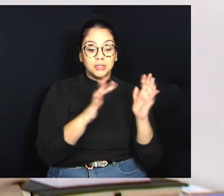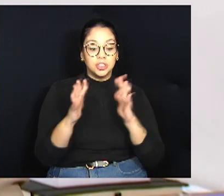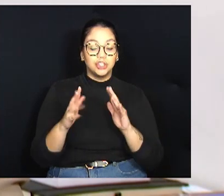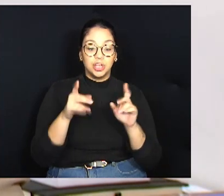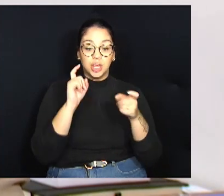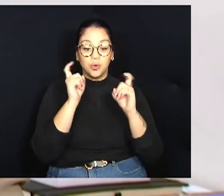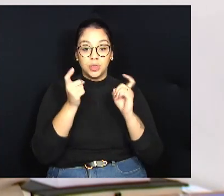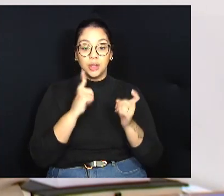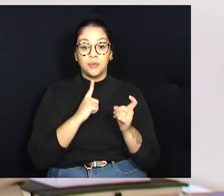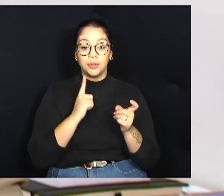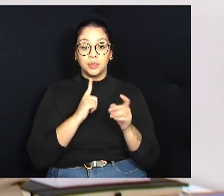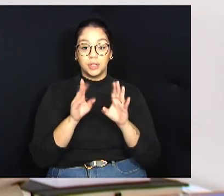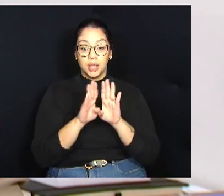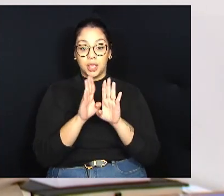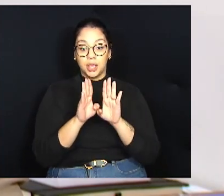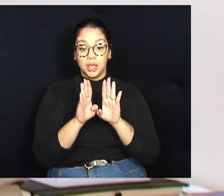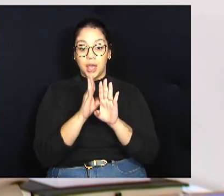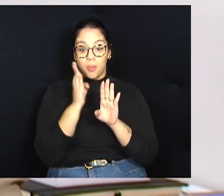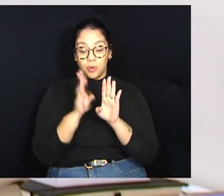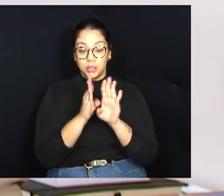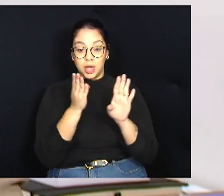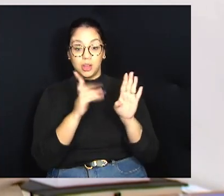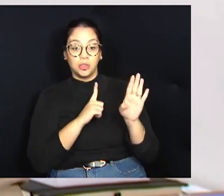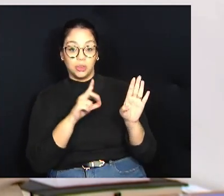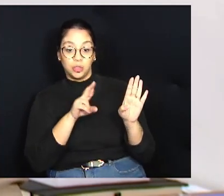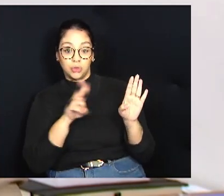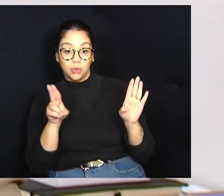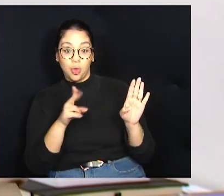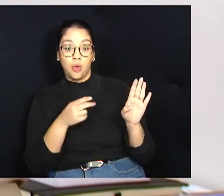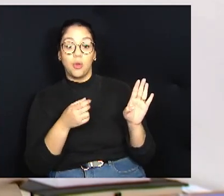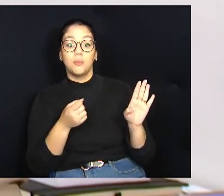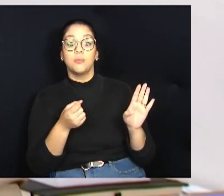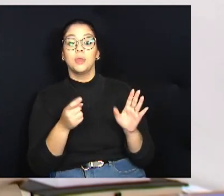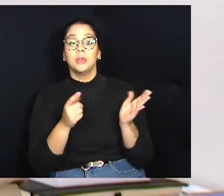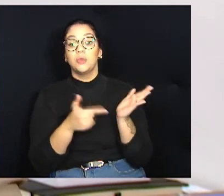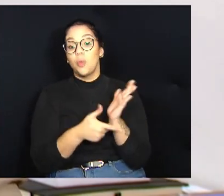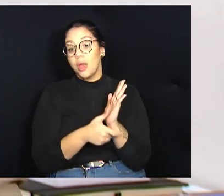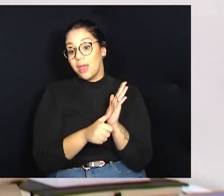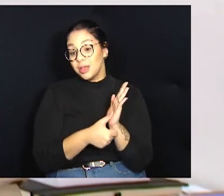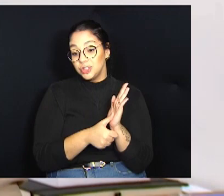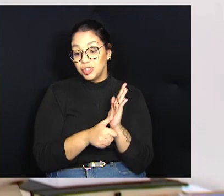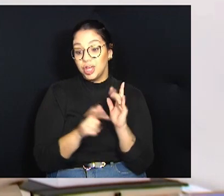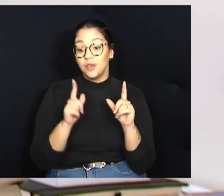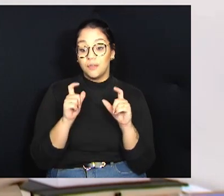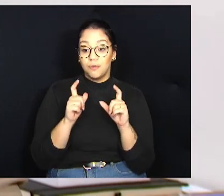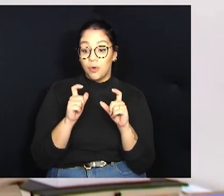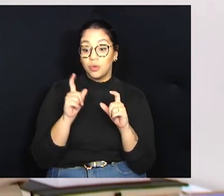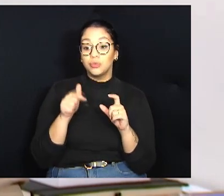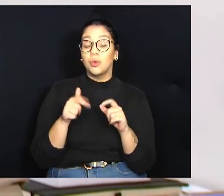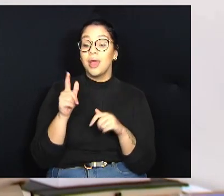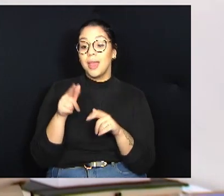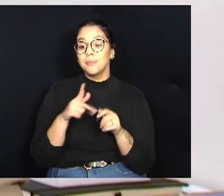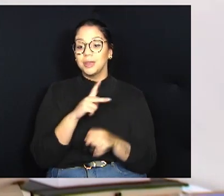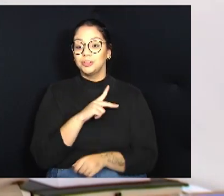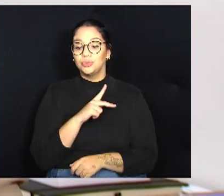então, ali é retido o nome, o número de documento, foto, tudo isso é dados pessoais.